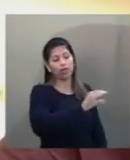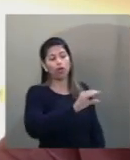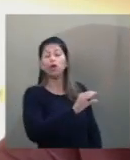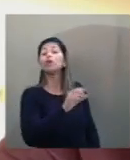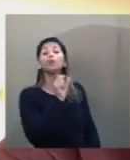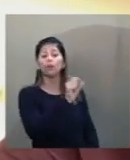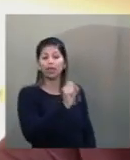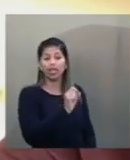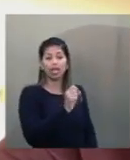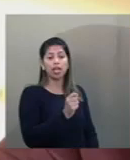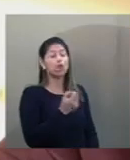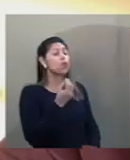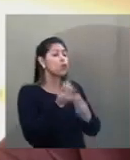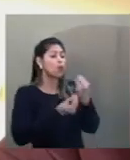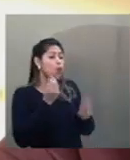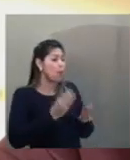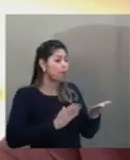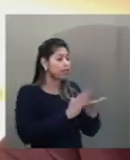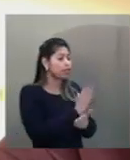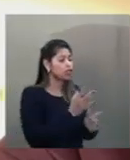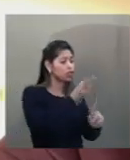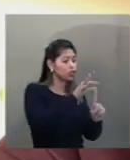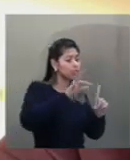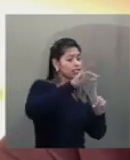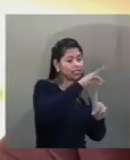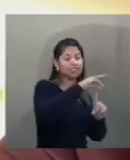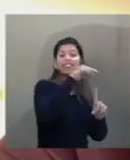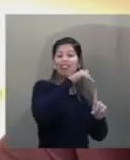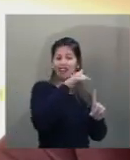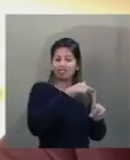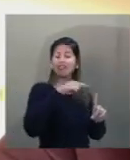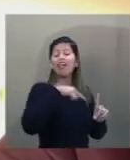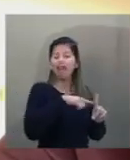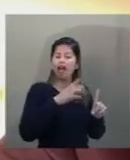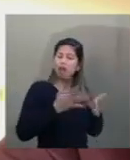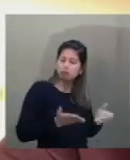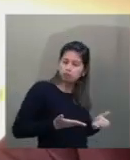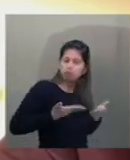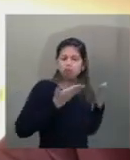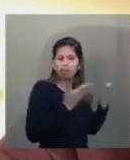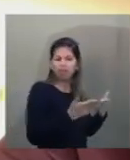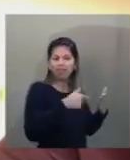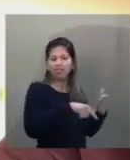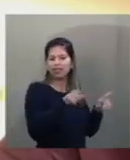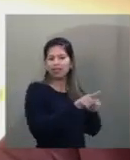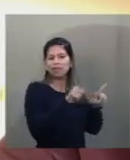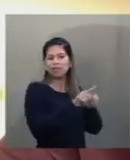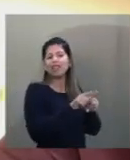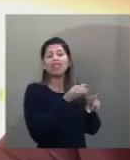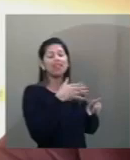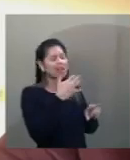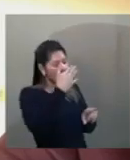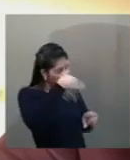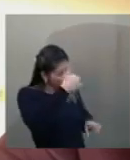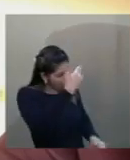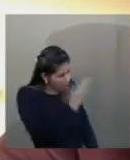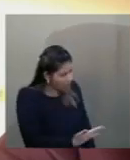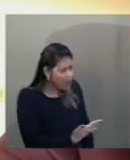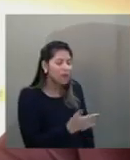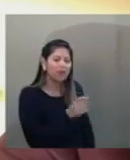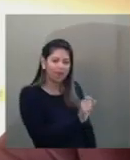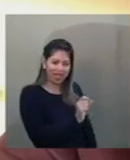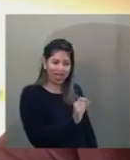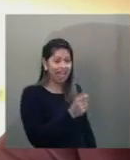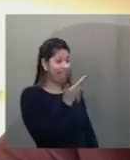santidade de Dona Zilda. Portanto, mais do que merecida e até tardia a homenagem como